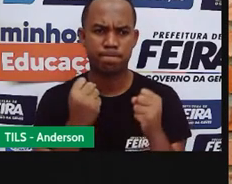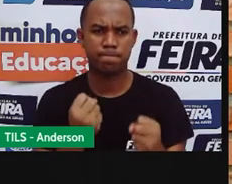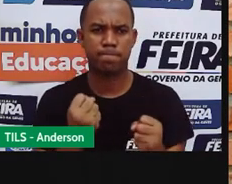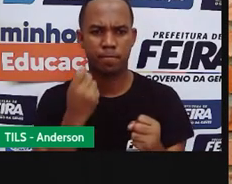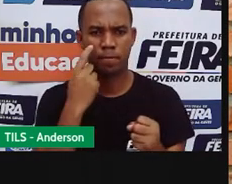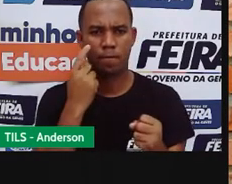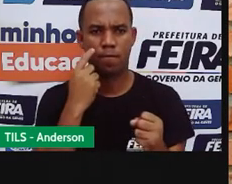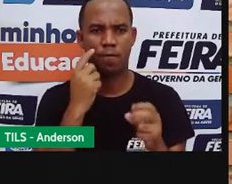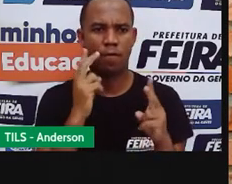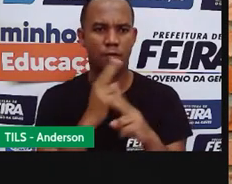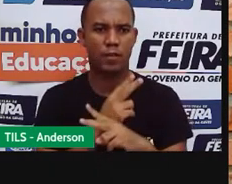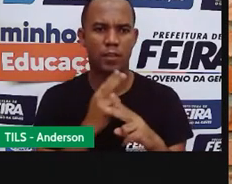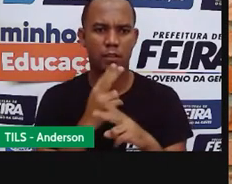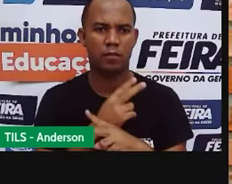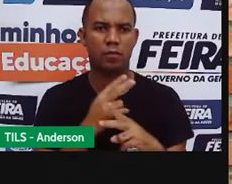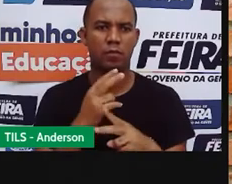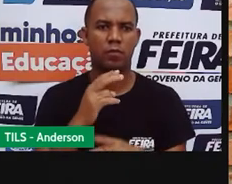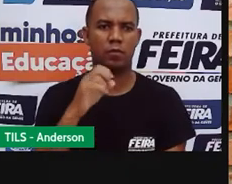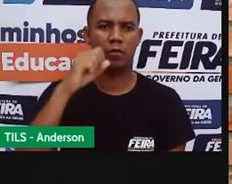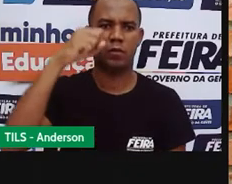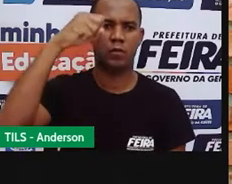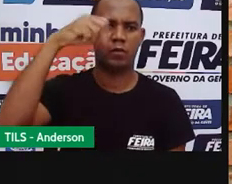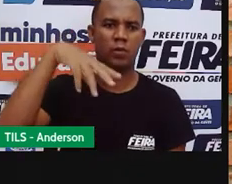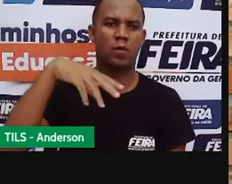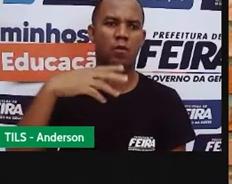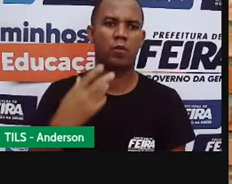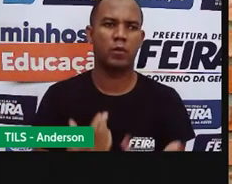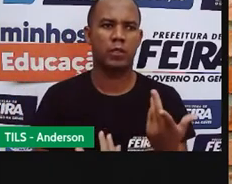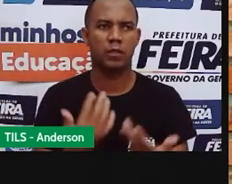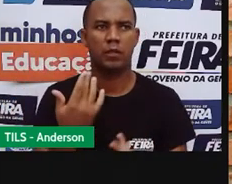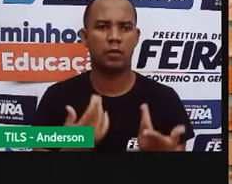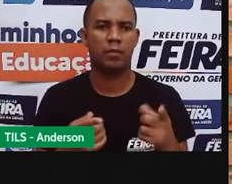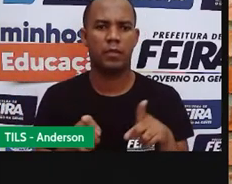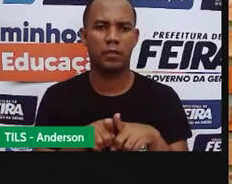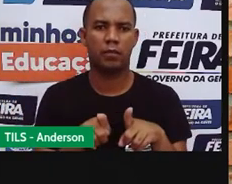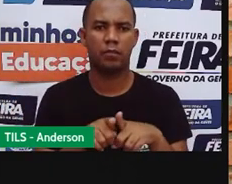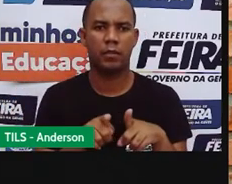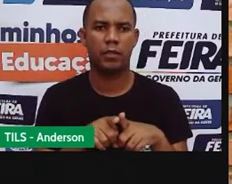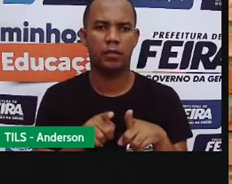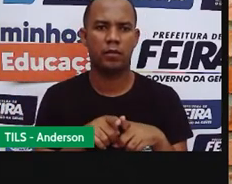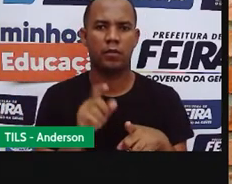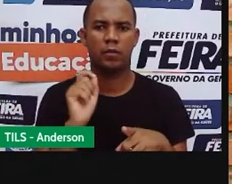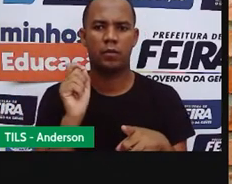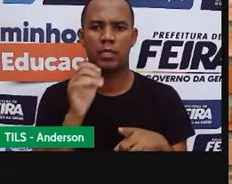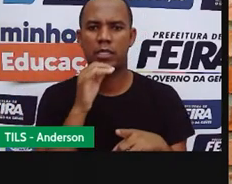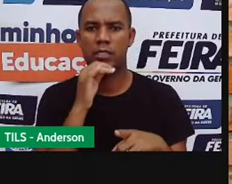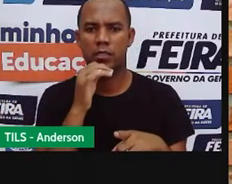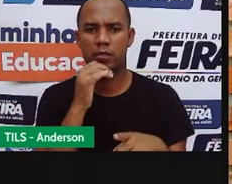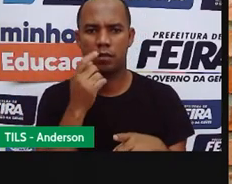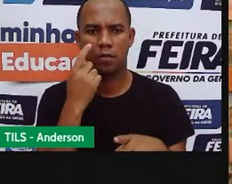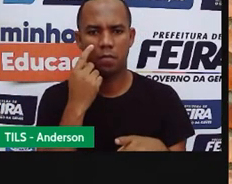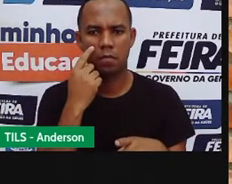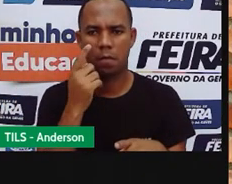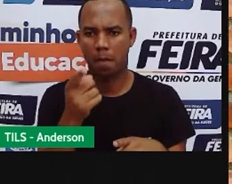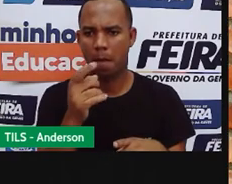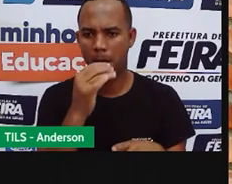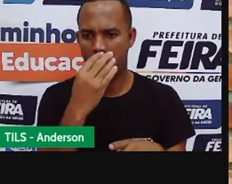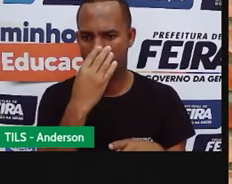vento, ao sal e ao chão. Esse copinho fez uma excelente espécie.